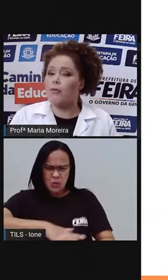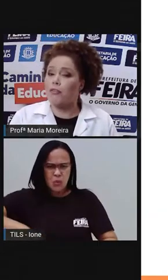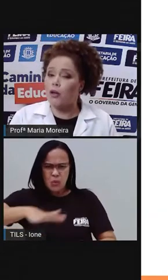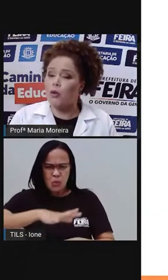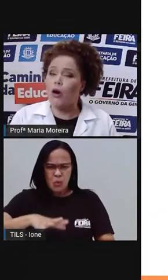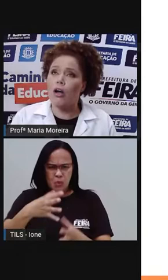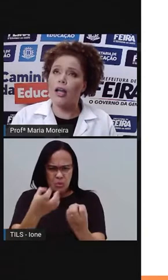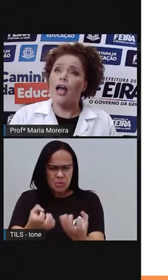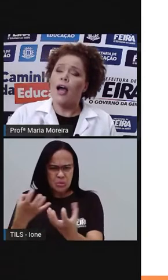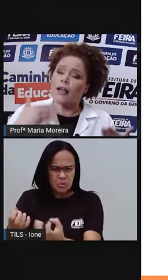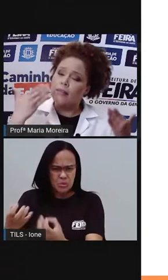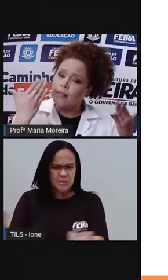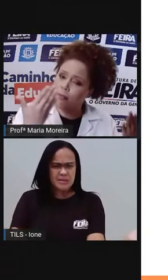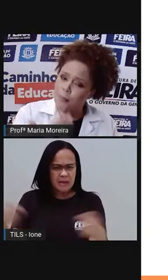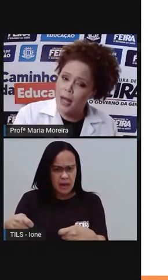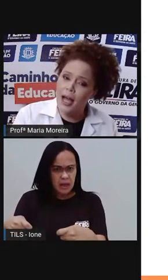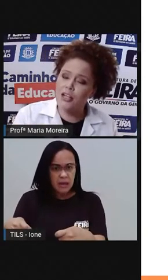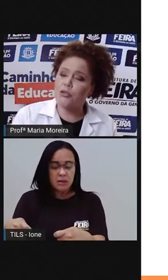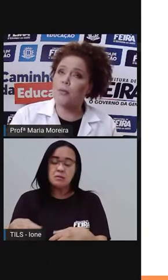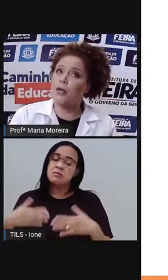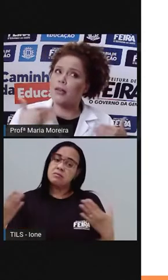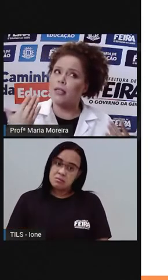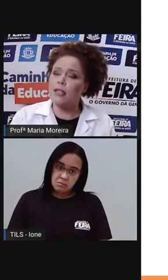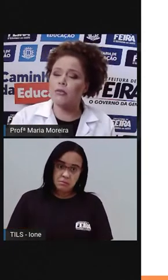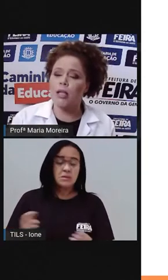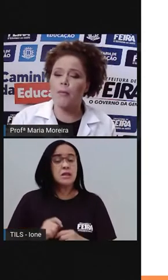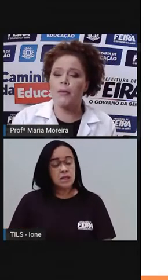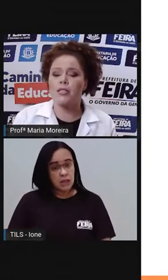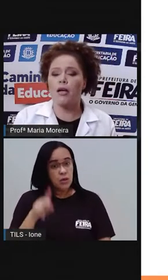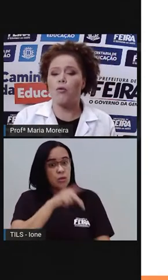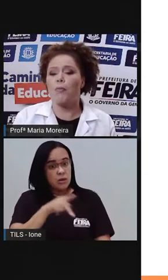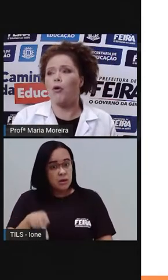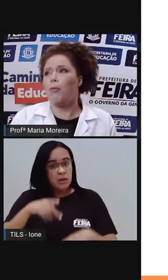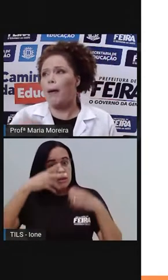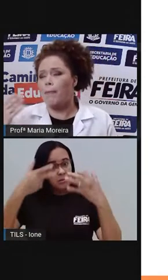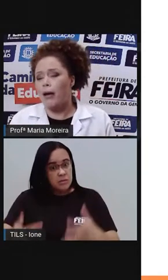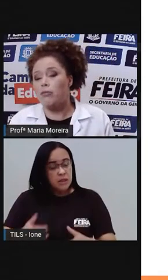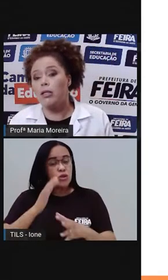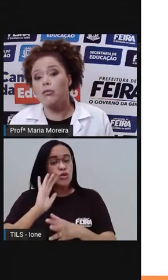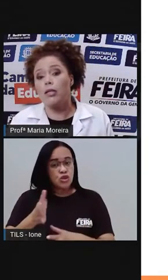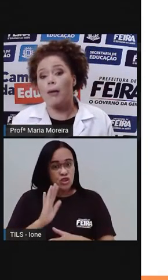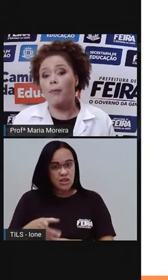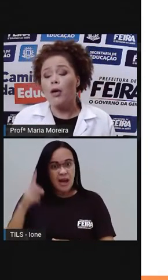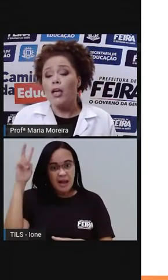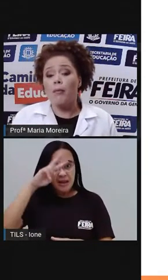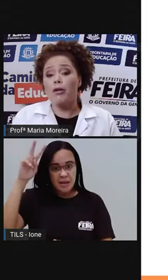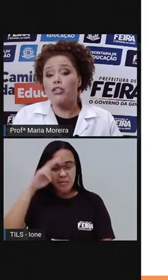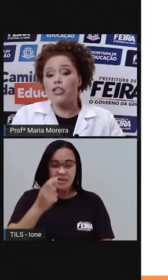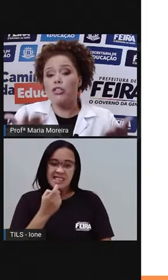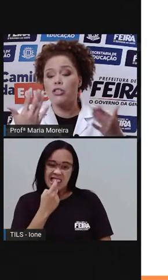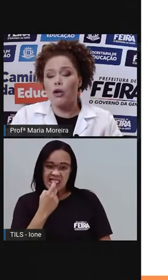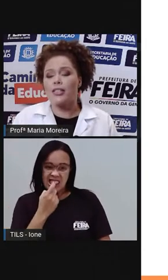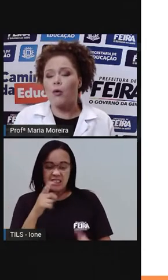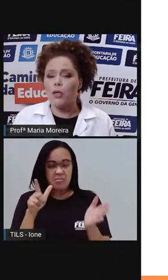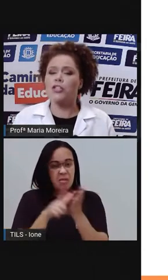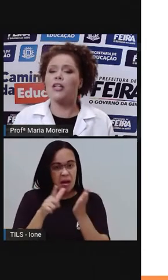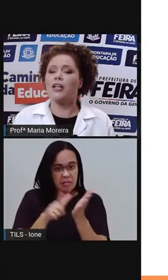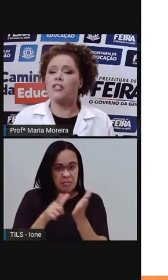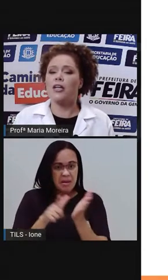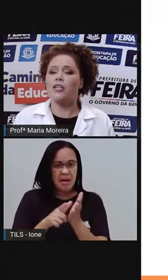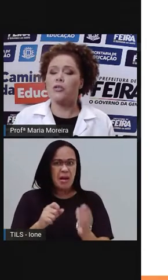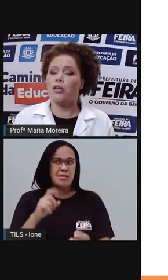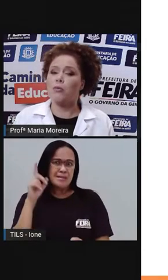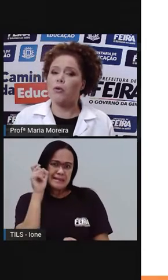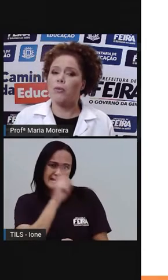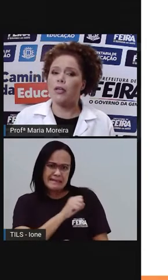aula que a Pró falou, olha, plástico demora tanto tempo para se decompor, papel, tanto tempo. Imagine só essa quantidade